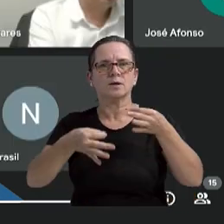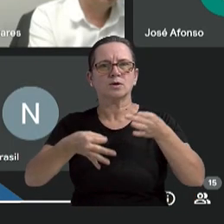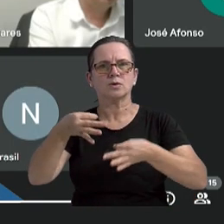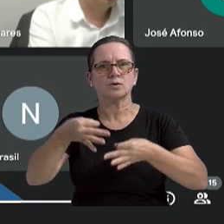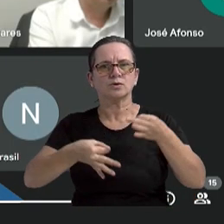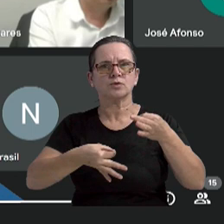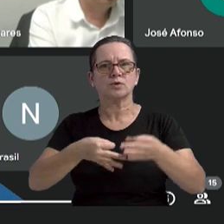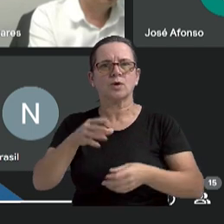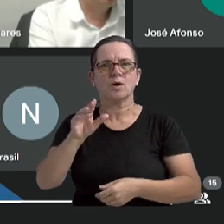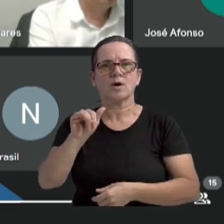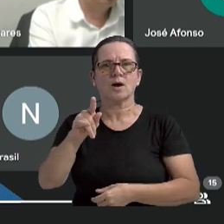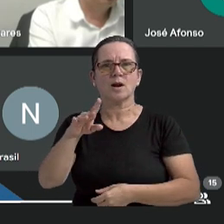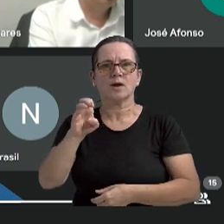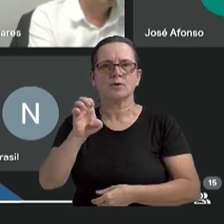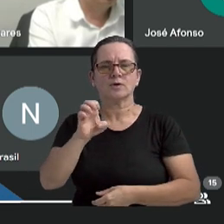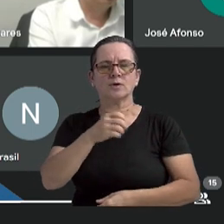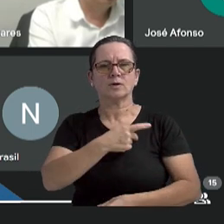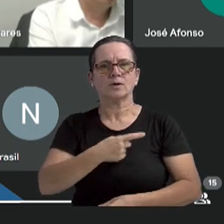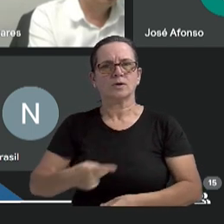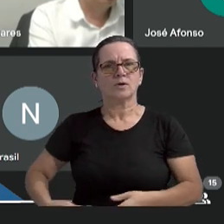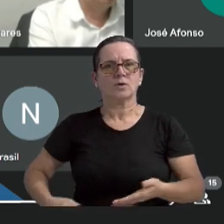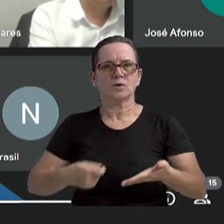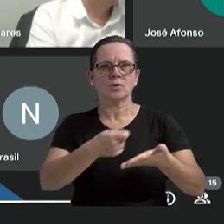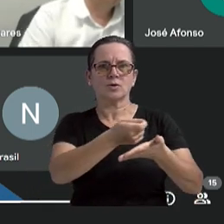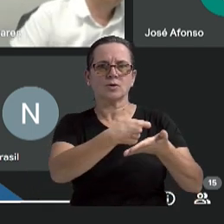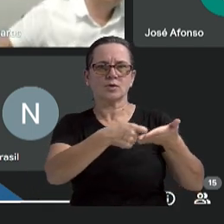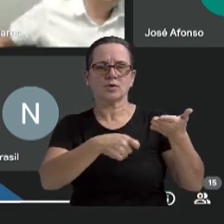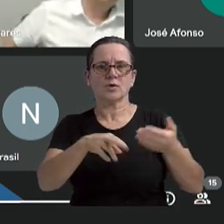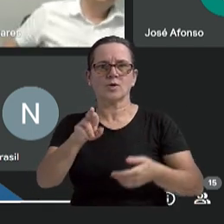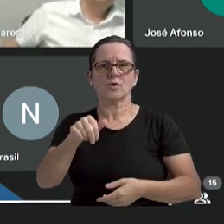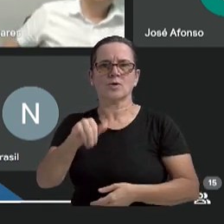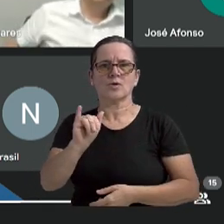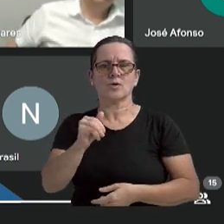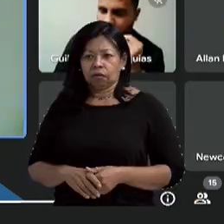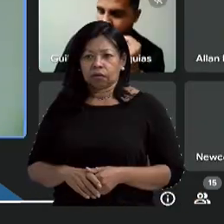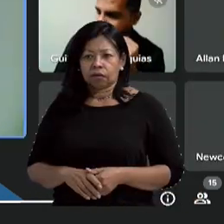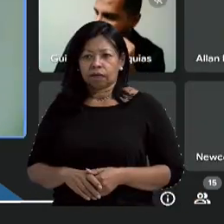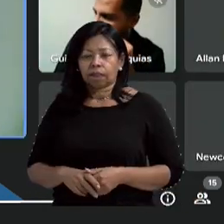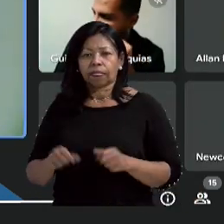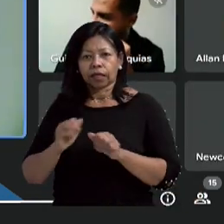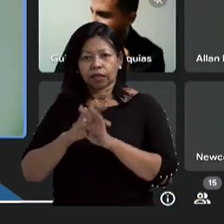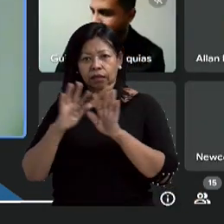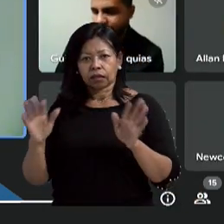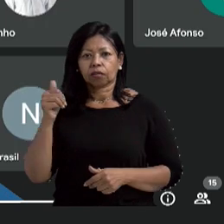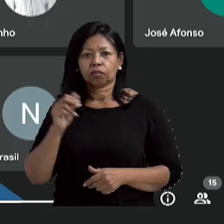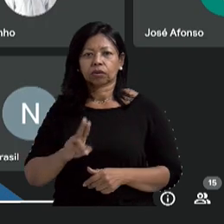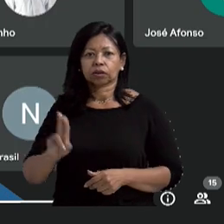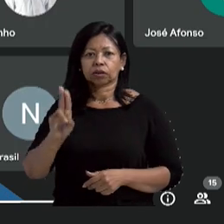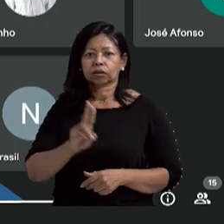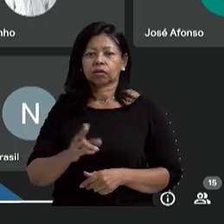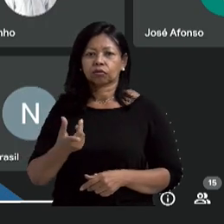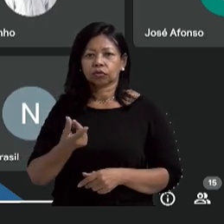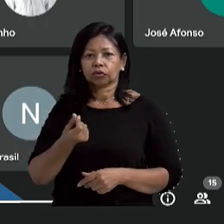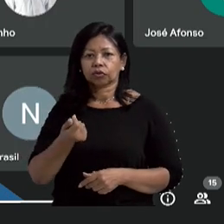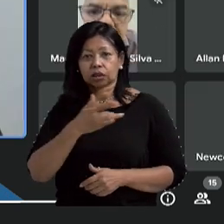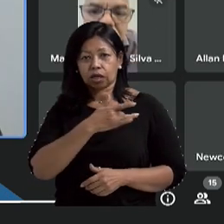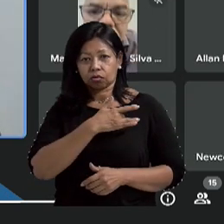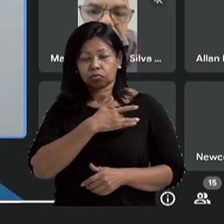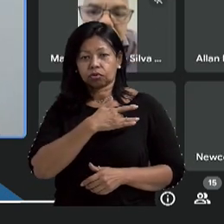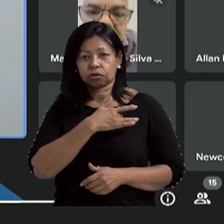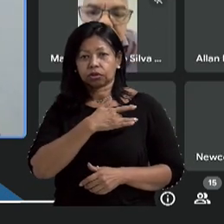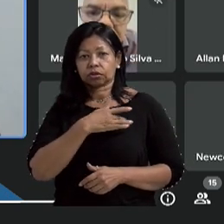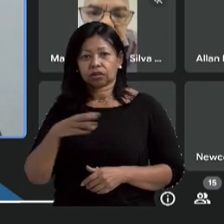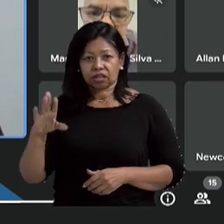Projeto Inhapium e Projeto São Pedro e o que dispõe sobre a isenção do pagamento de taxa de inscrição